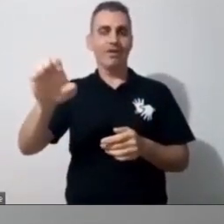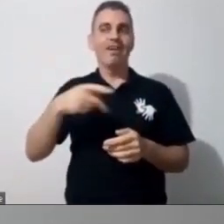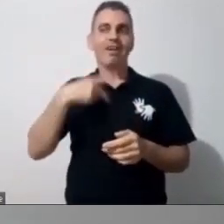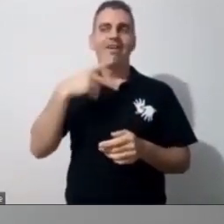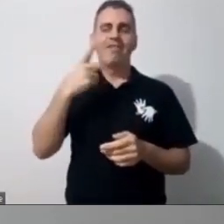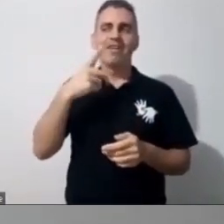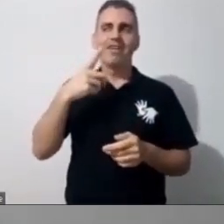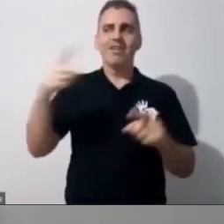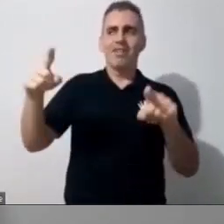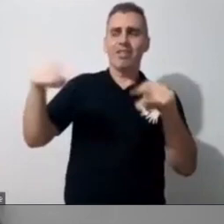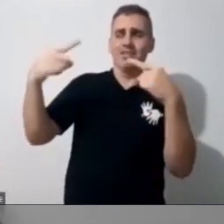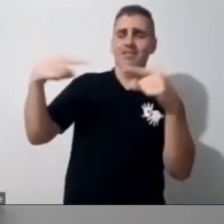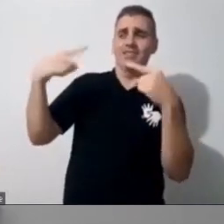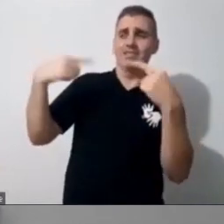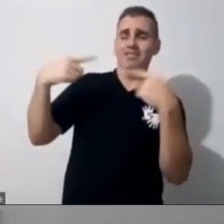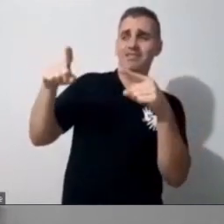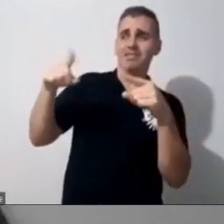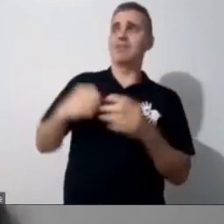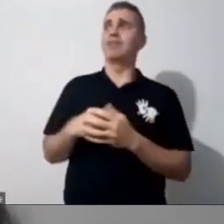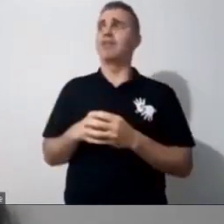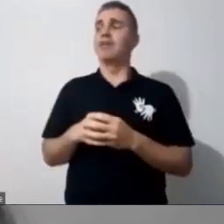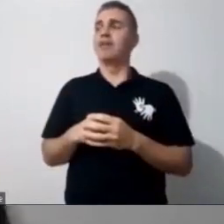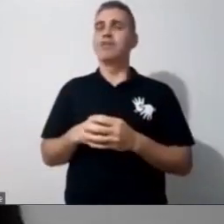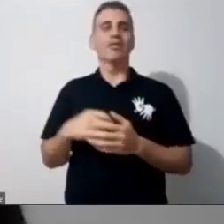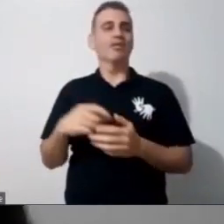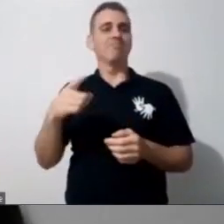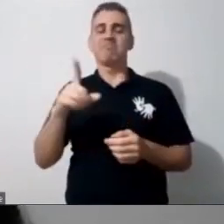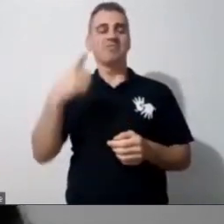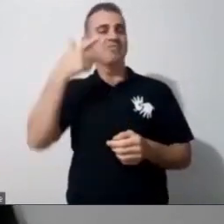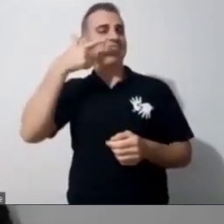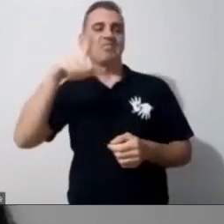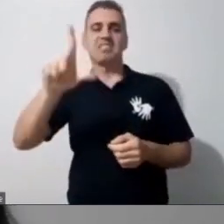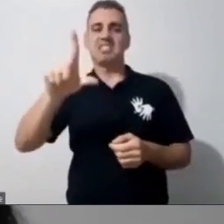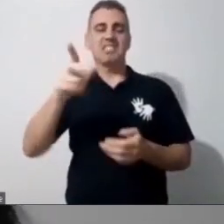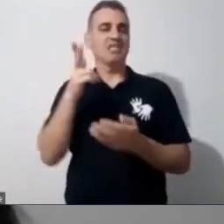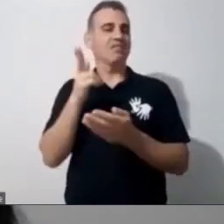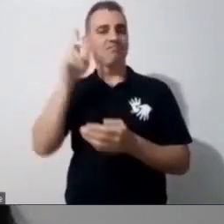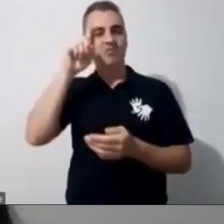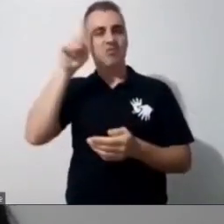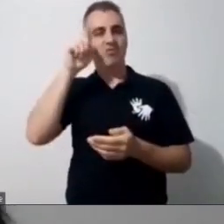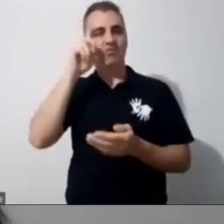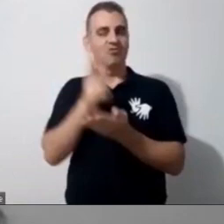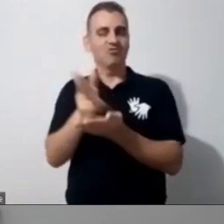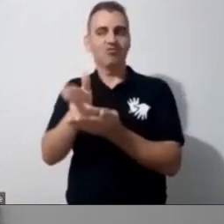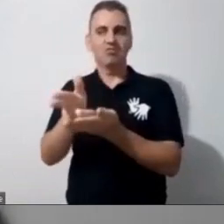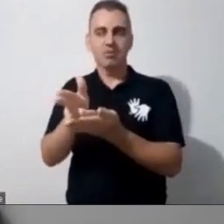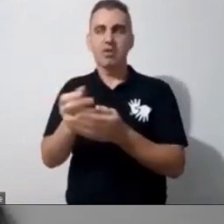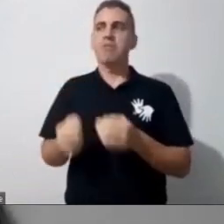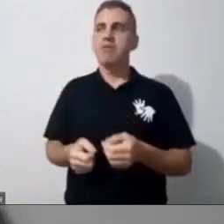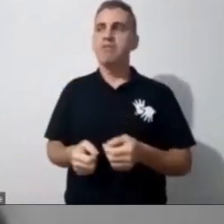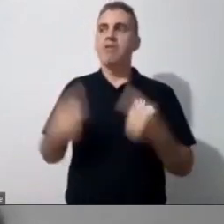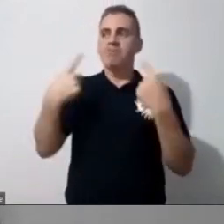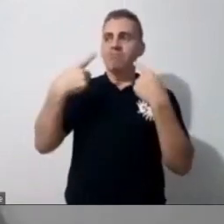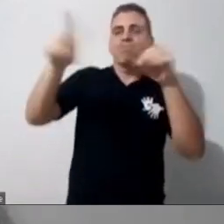não vai durar, mas foram os desafios que me fizeram crescer enquanto professor, né? Foi pensando na